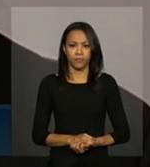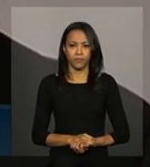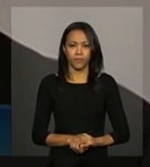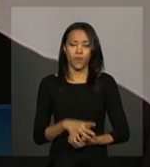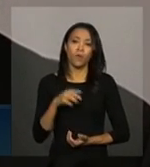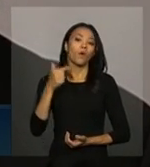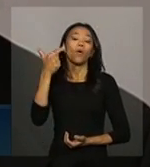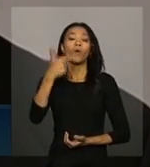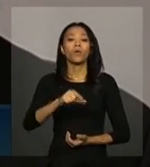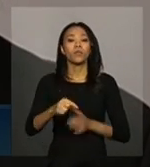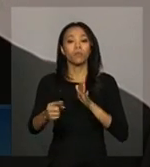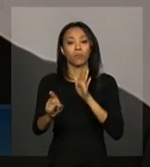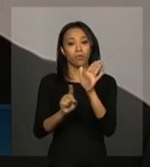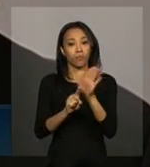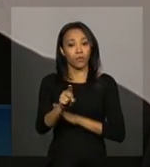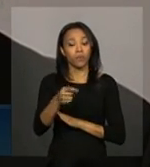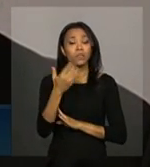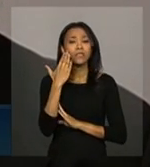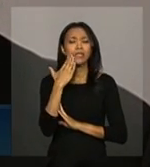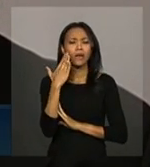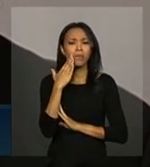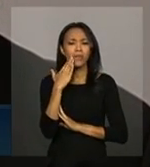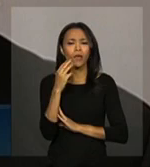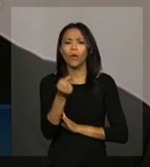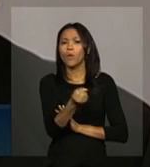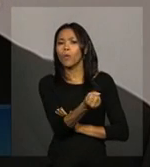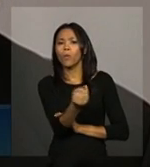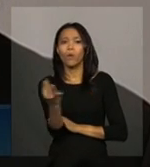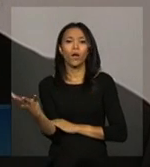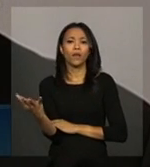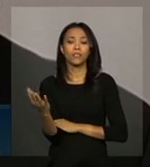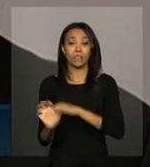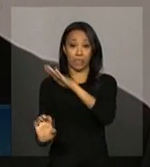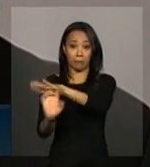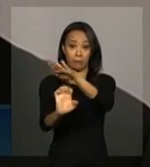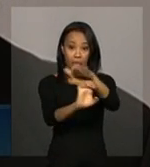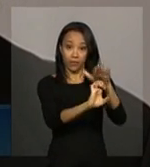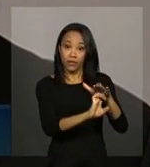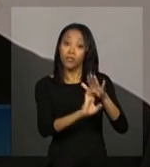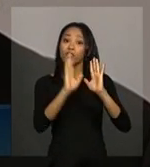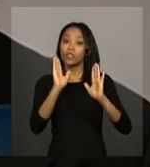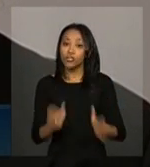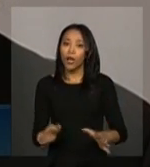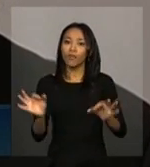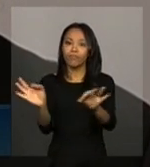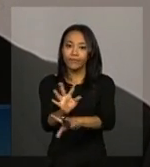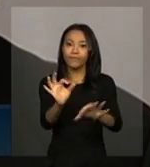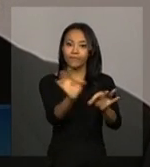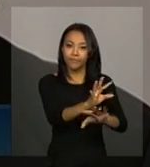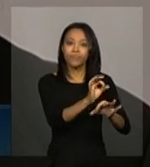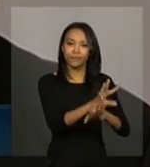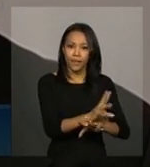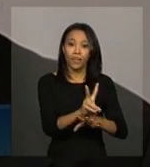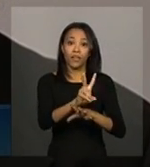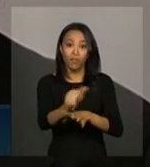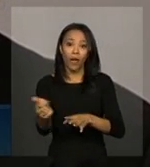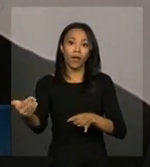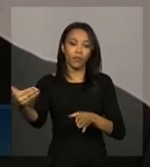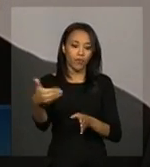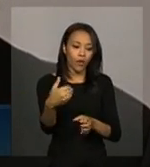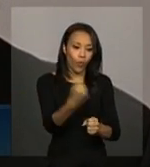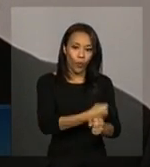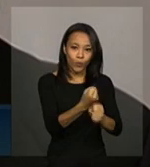E eu queria saber se vocês já... Com quais empresas vocês já fecharam que vão participar? Quem vai construir?